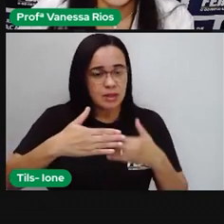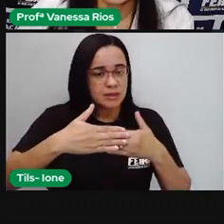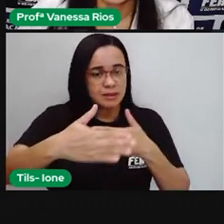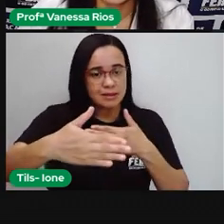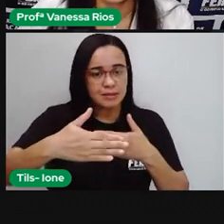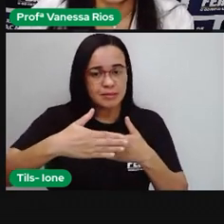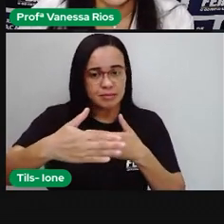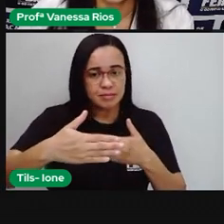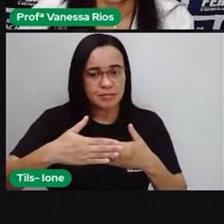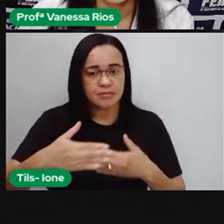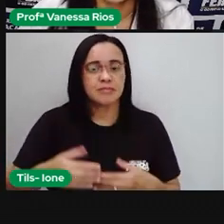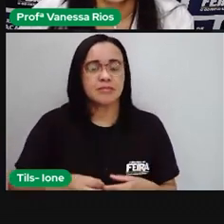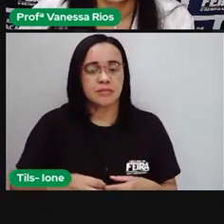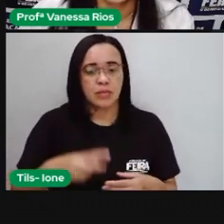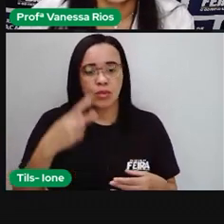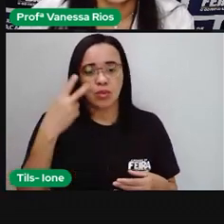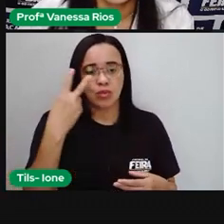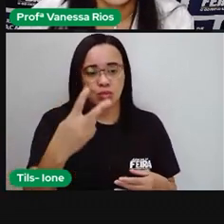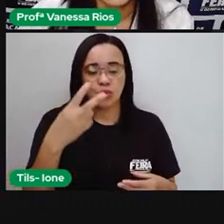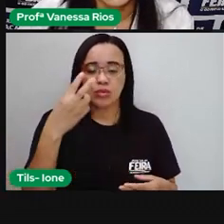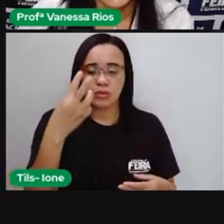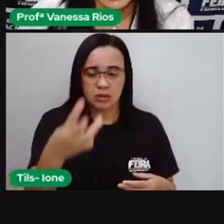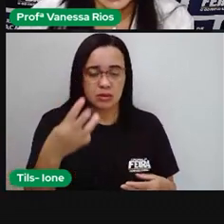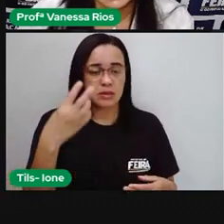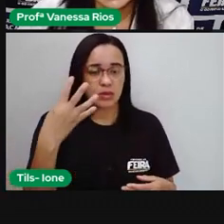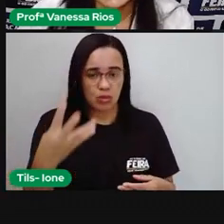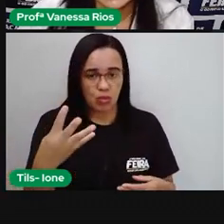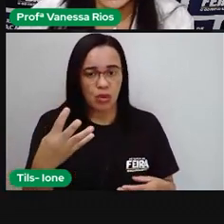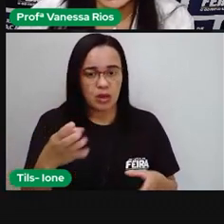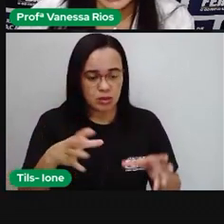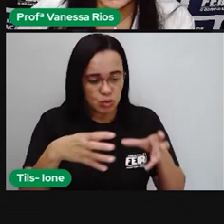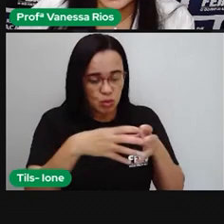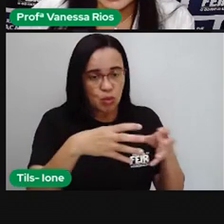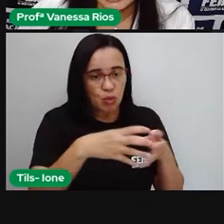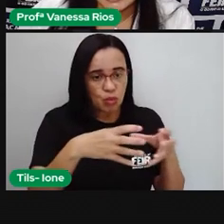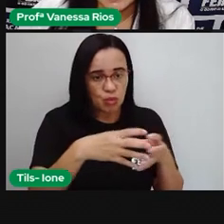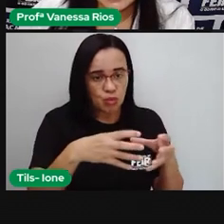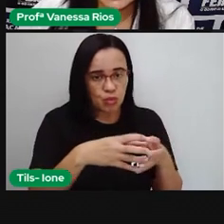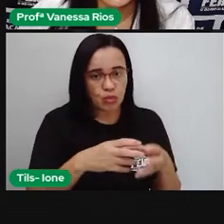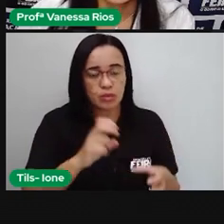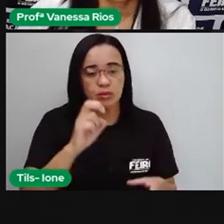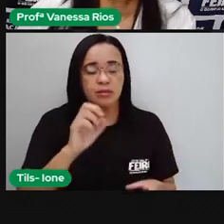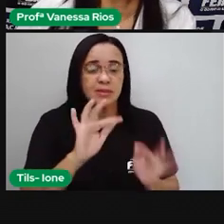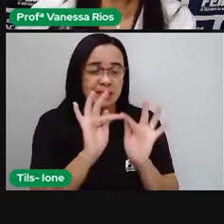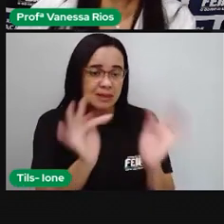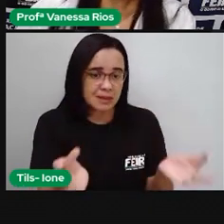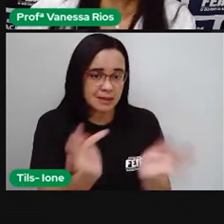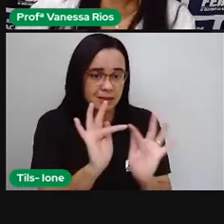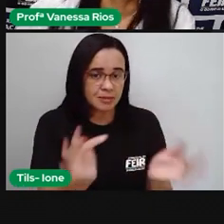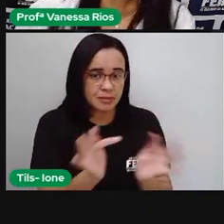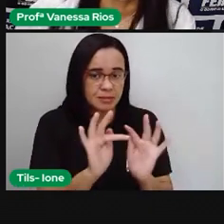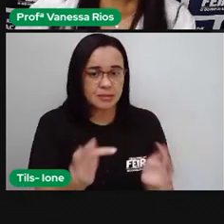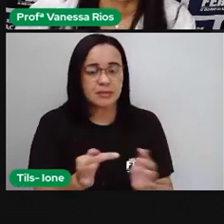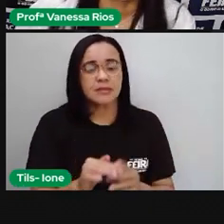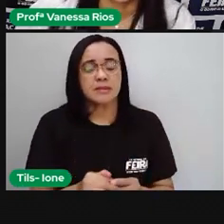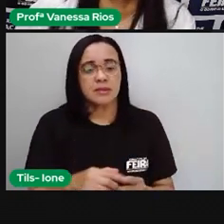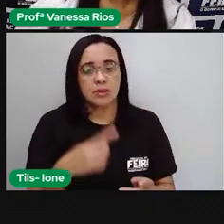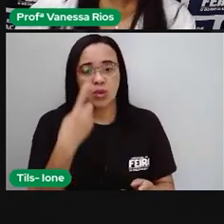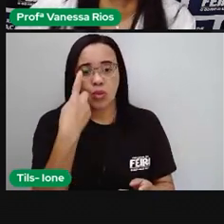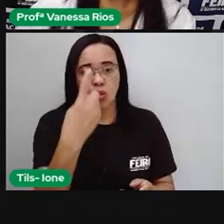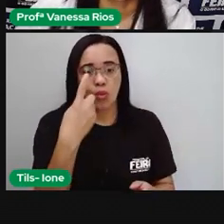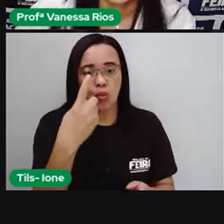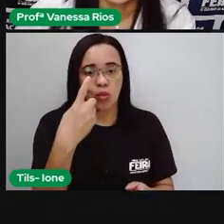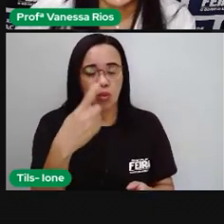O dois, o três e o quatro pertencem aqui, ó. A classe das unidades simples. E o um já está